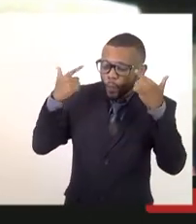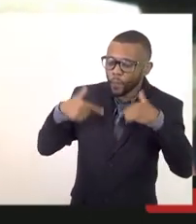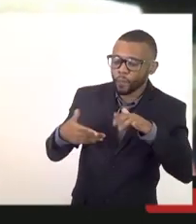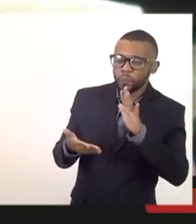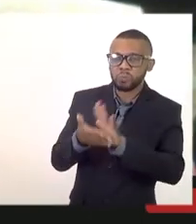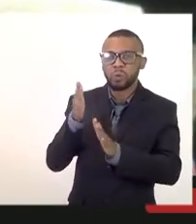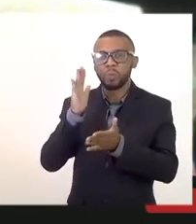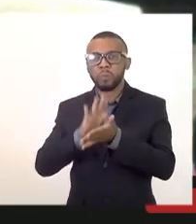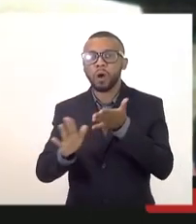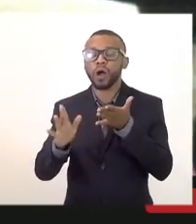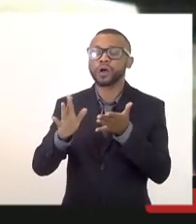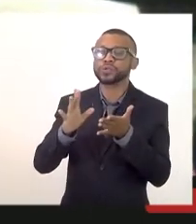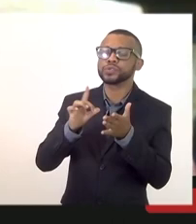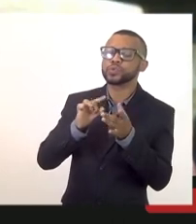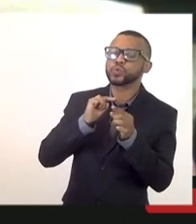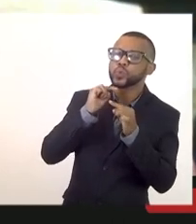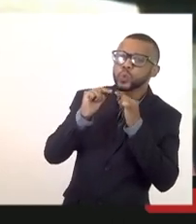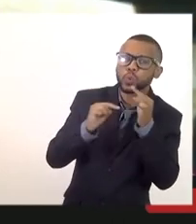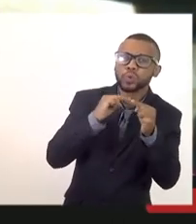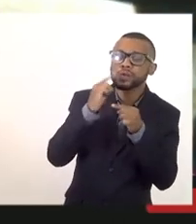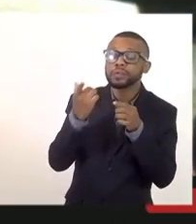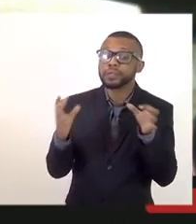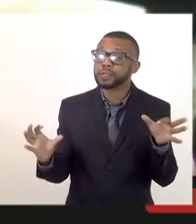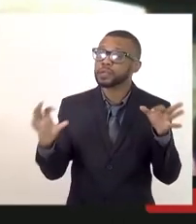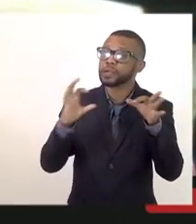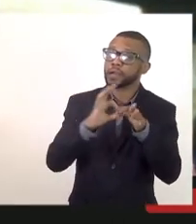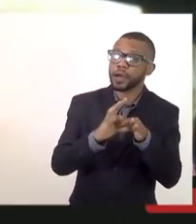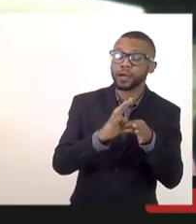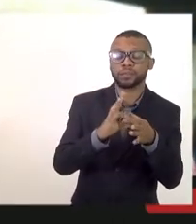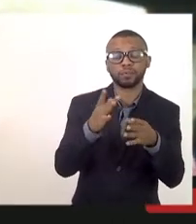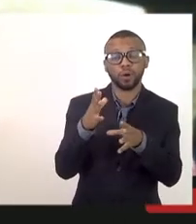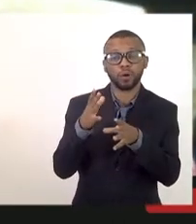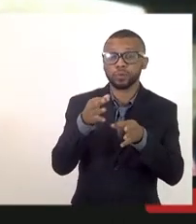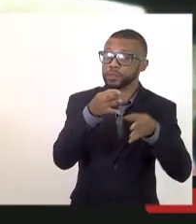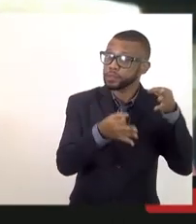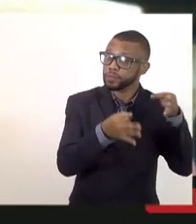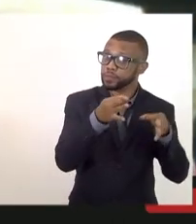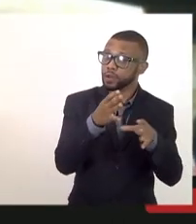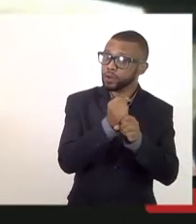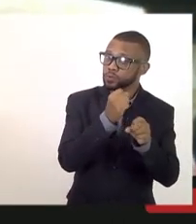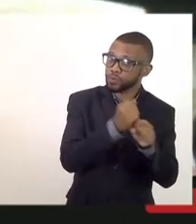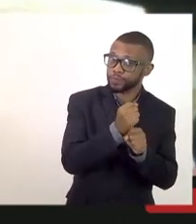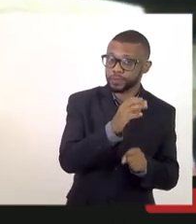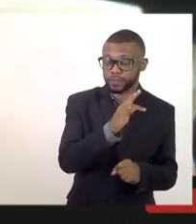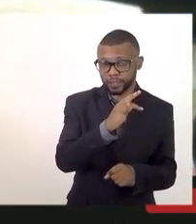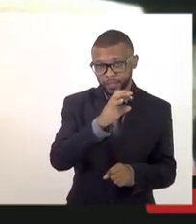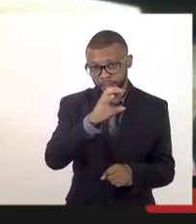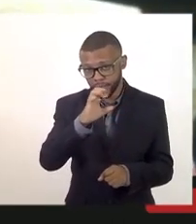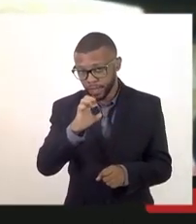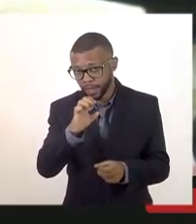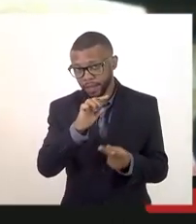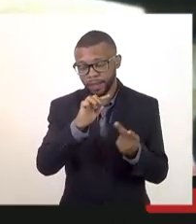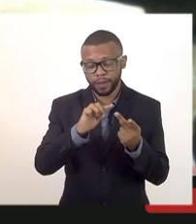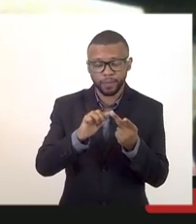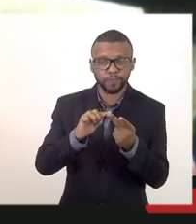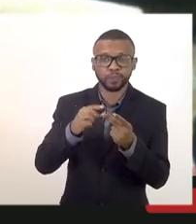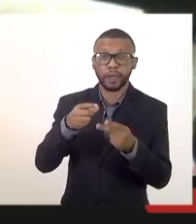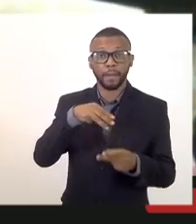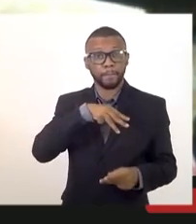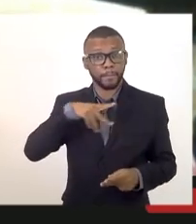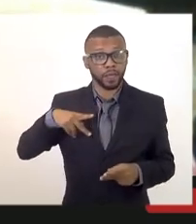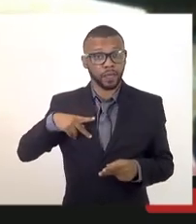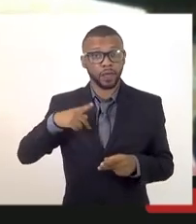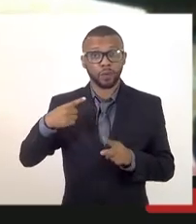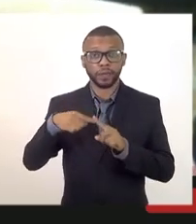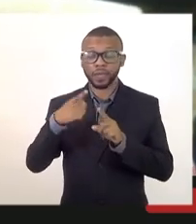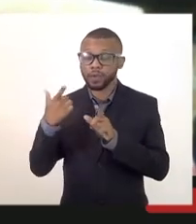questionamento no tribunal de contas no ministério público então porque eu sou pautado pela legalidade e pela